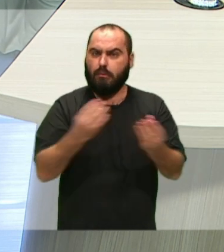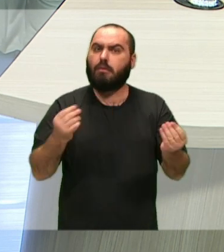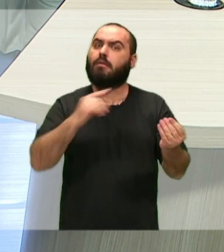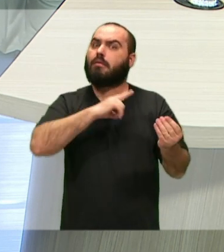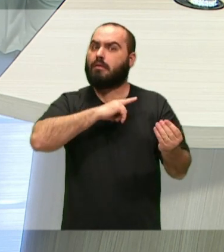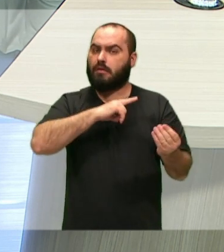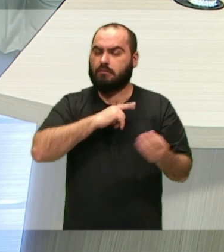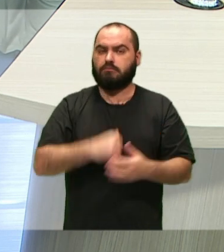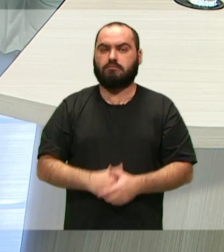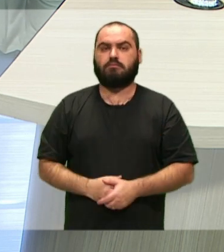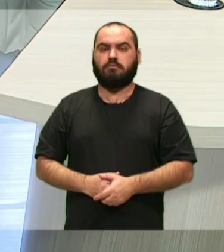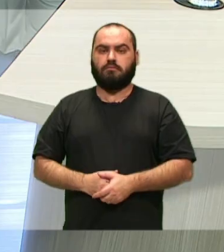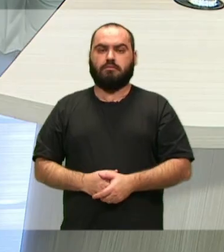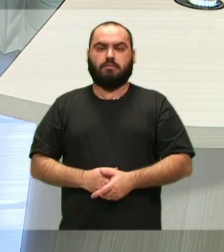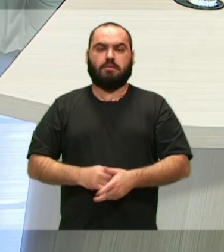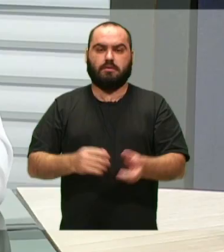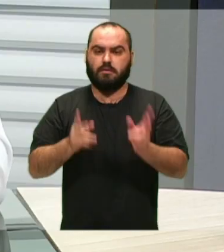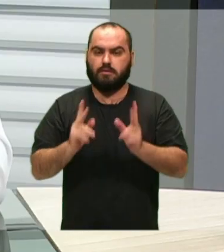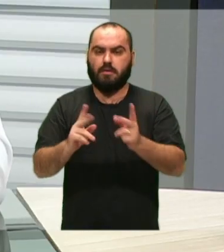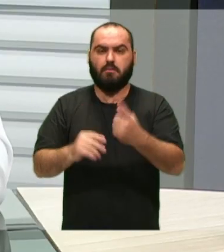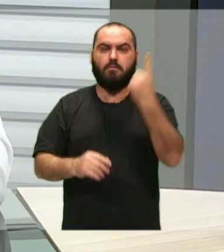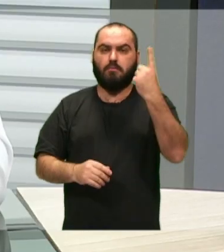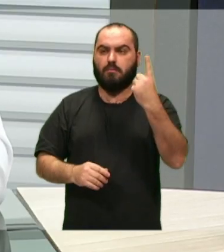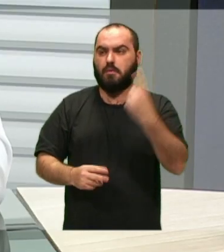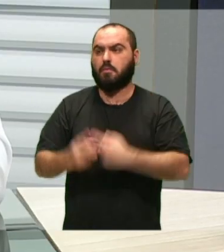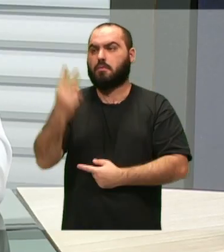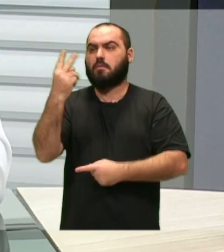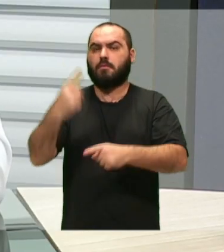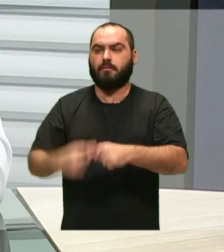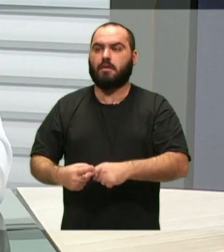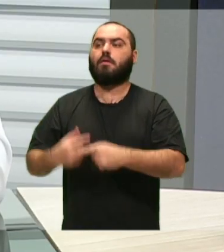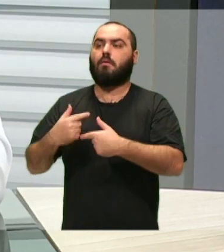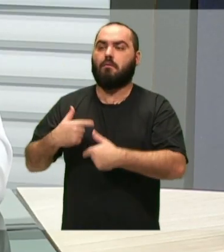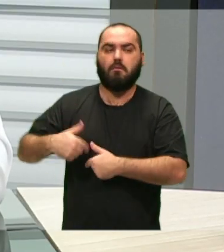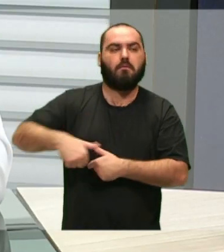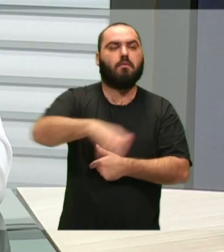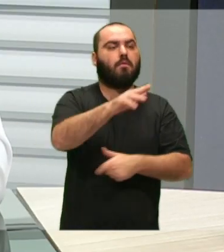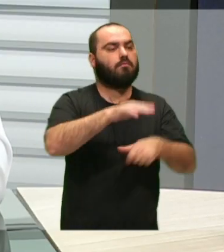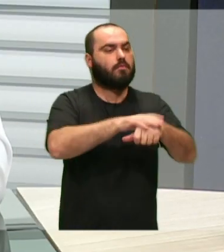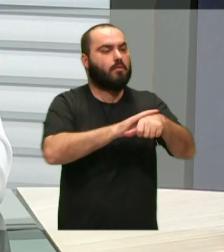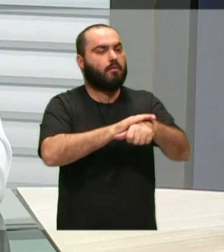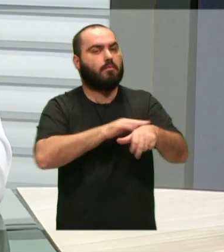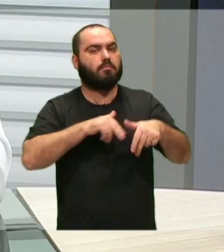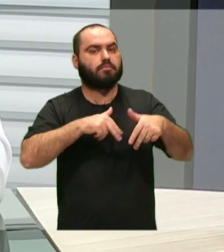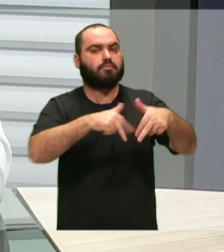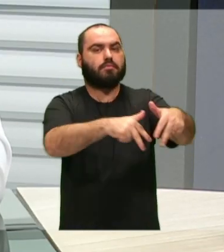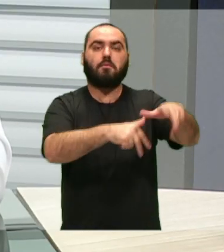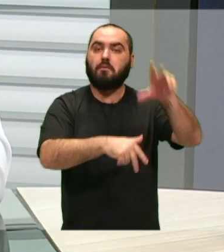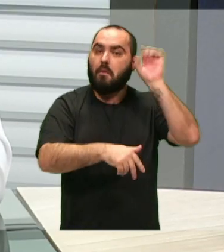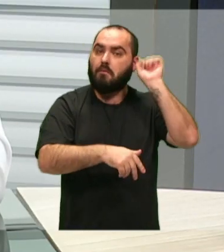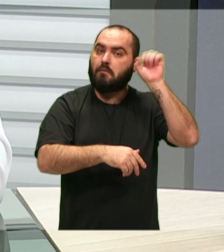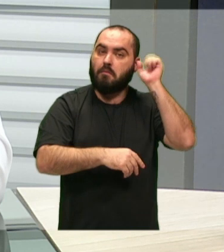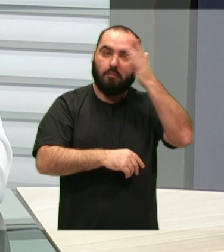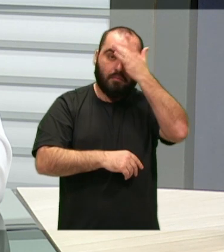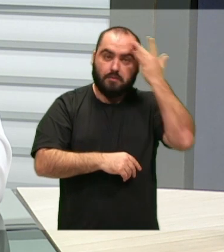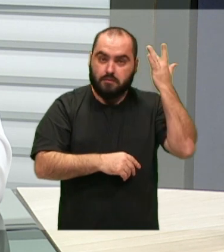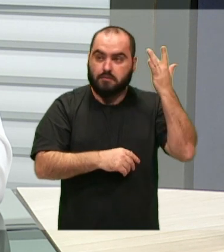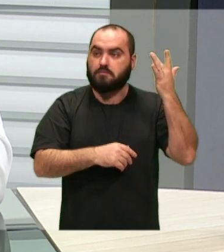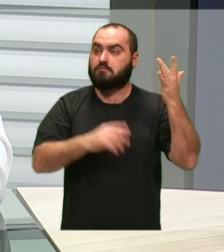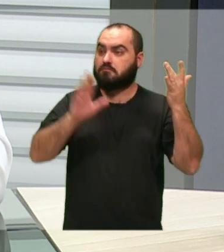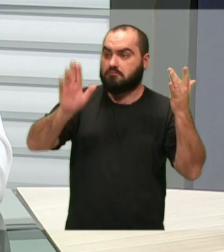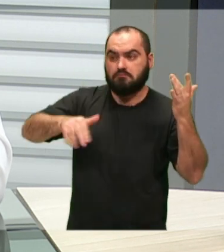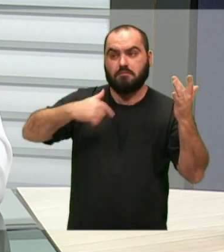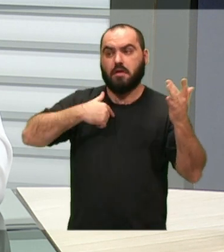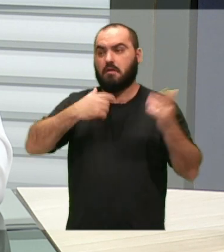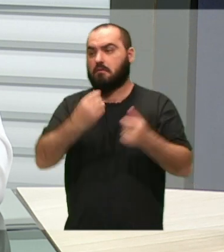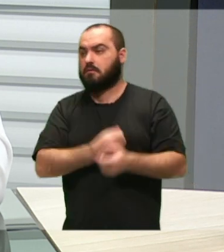E eu tenho um programa que toda semana, uma ou duas vezes eu caminho nas ruas, ouvindo as pessoas, e impressionante a quantidade de pessoas que a gente acaba ouvindo. Ah, estou aqui